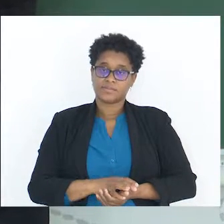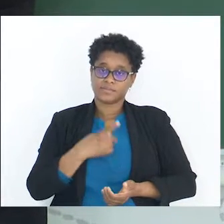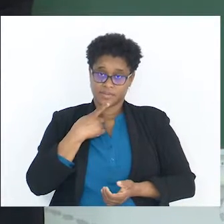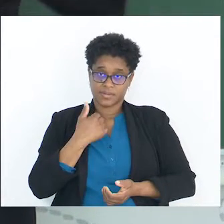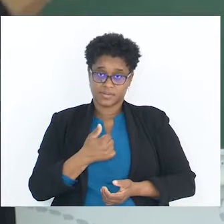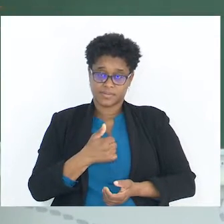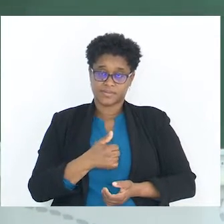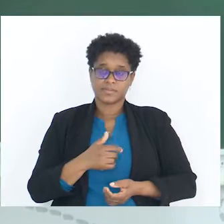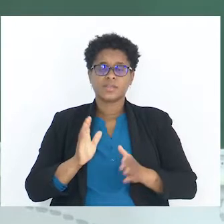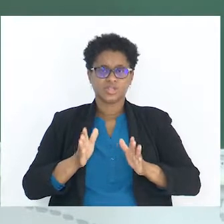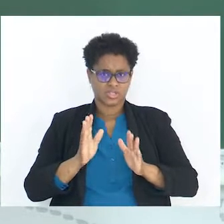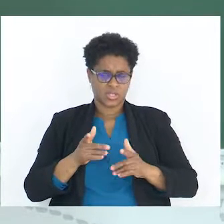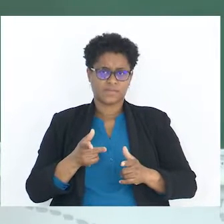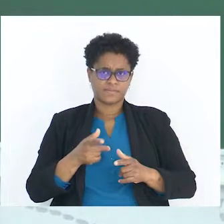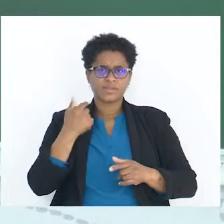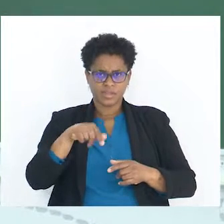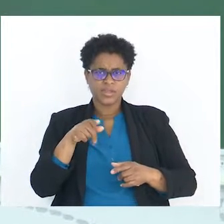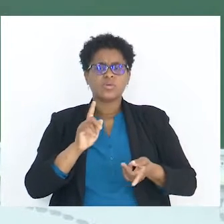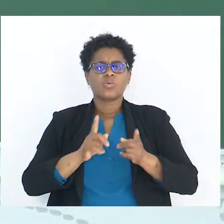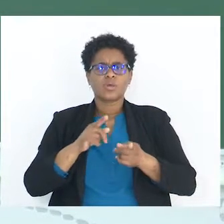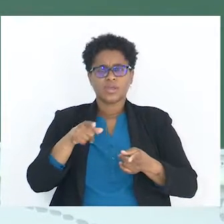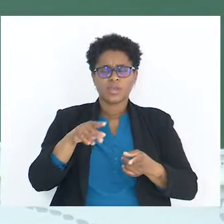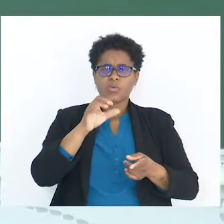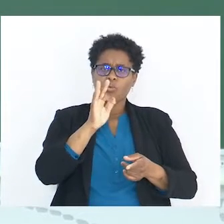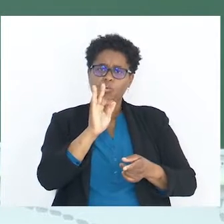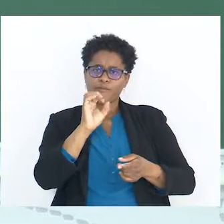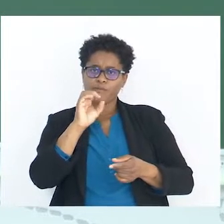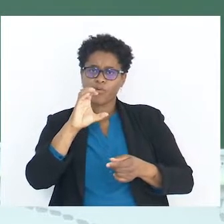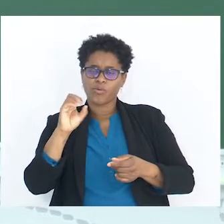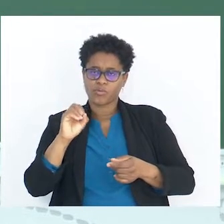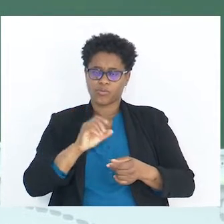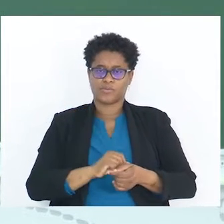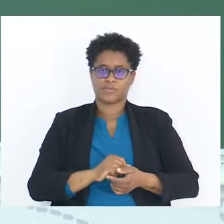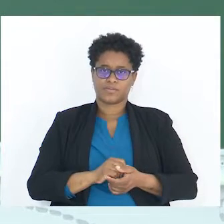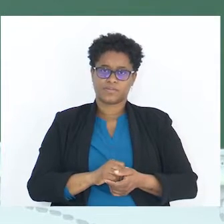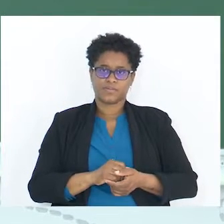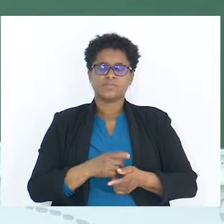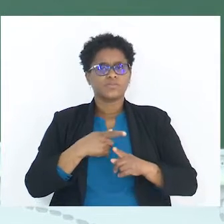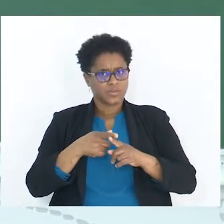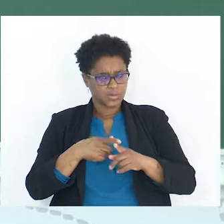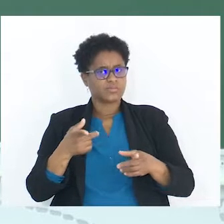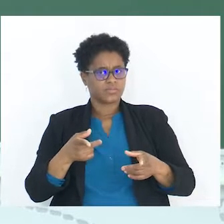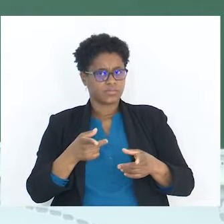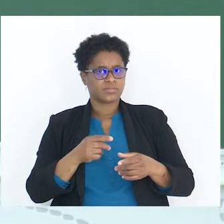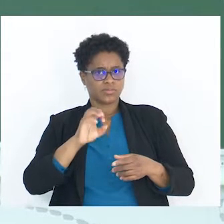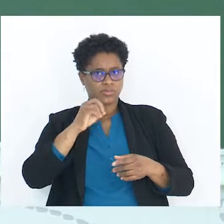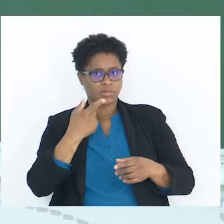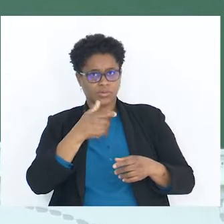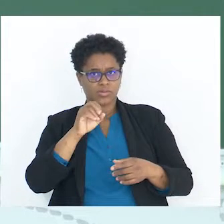Ok? Então, já tens aquilo que é o foco da intenção do